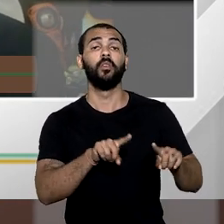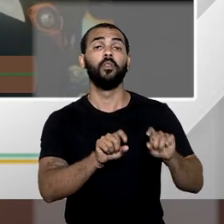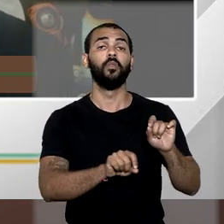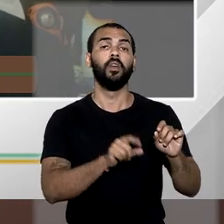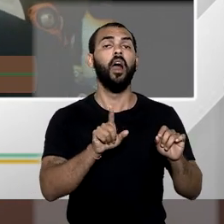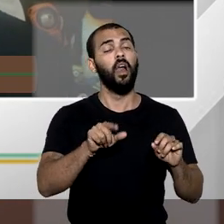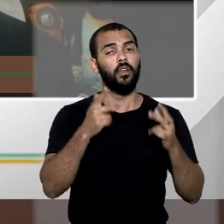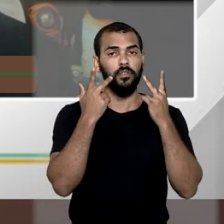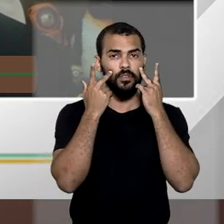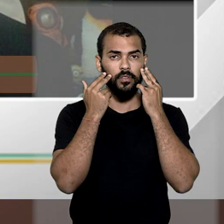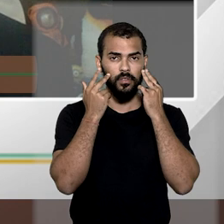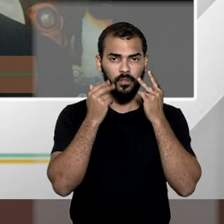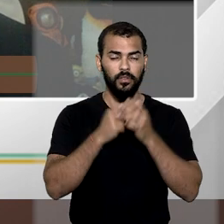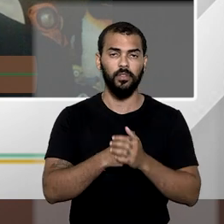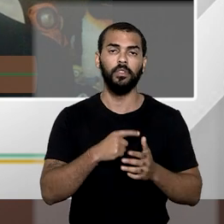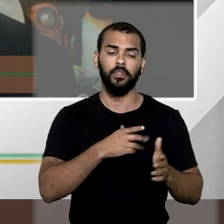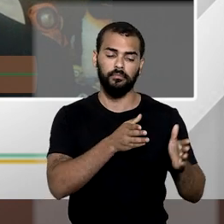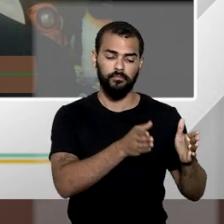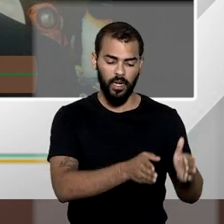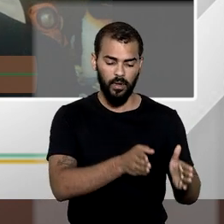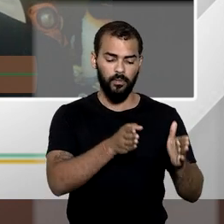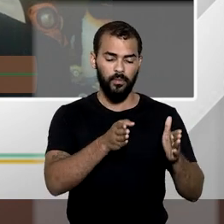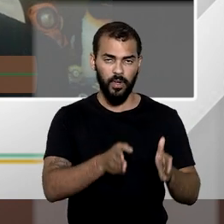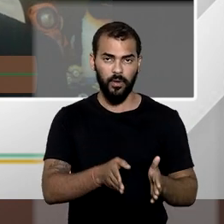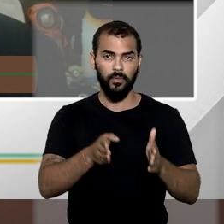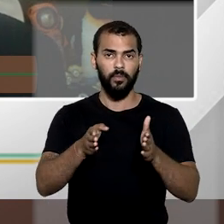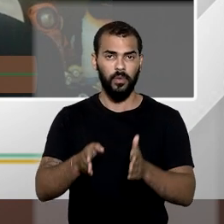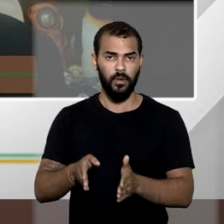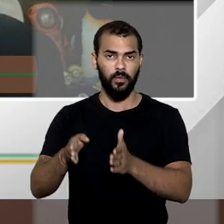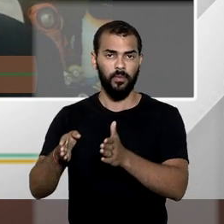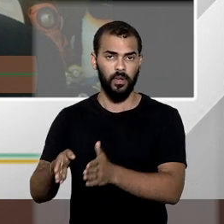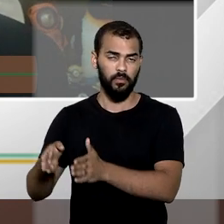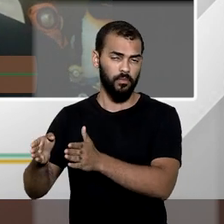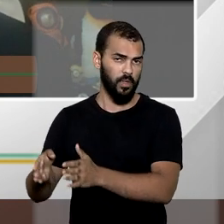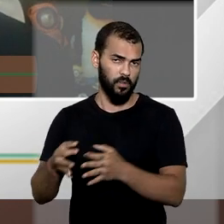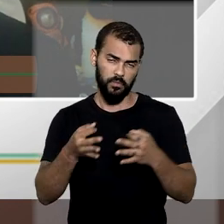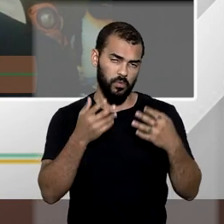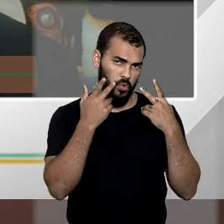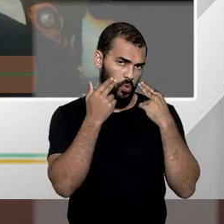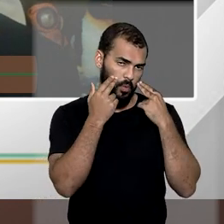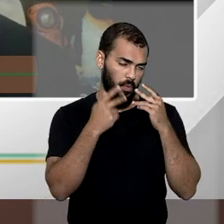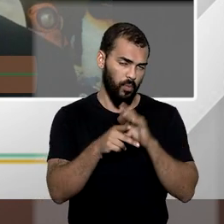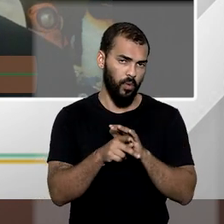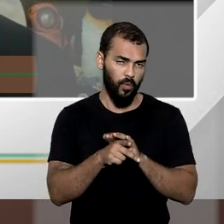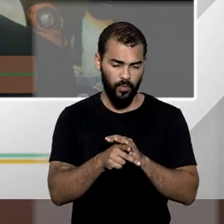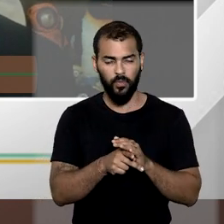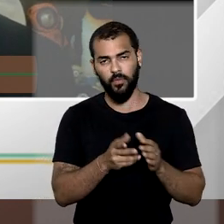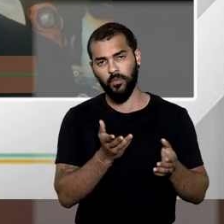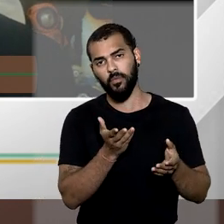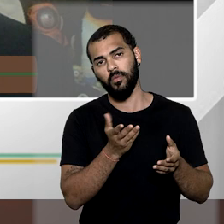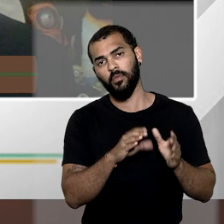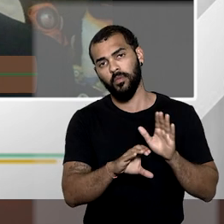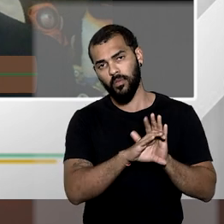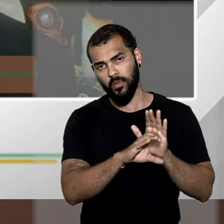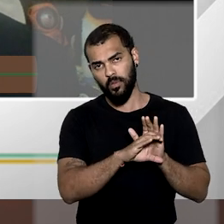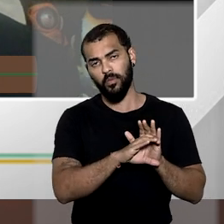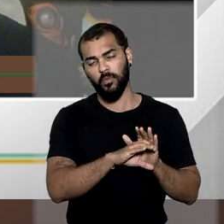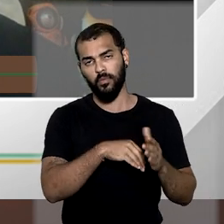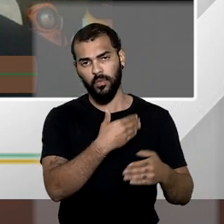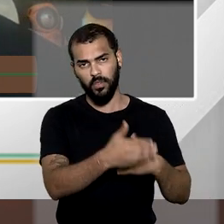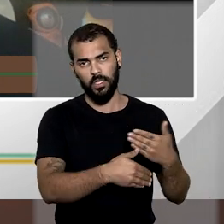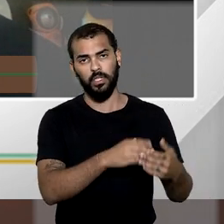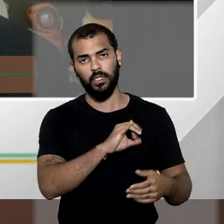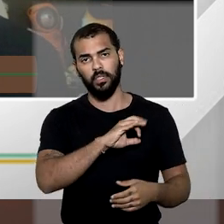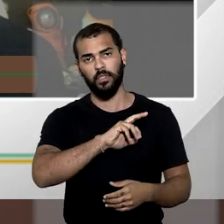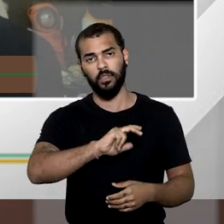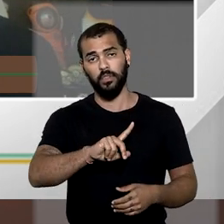ordinária ela segue o rito ordinário do Código de Processo Civil ou seja há uma petição inicial em que